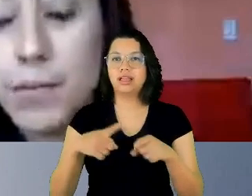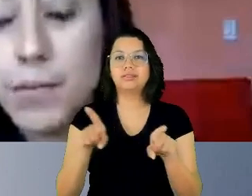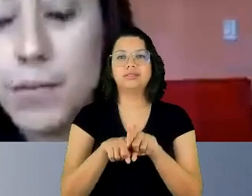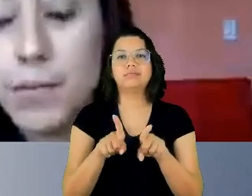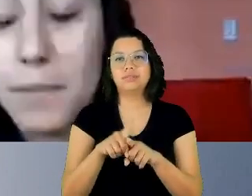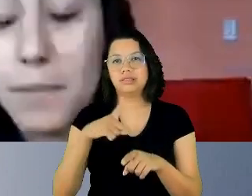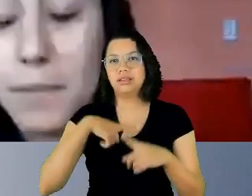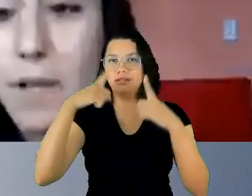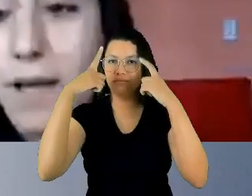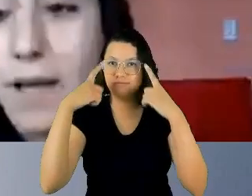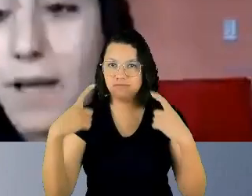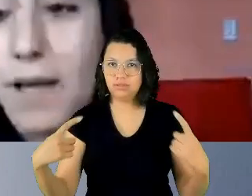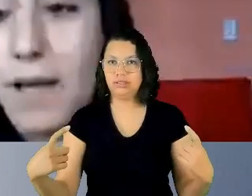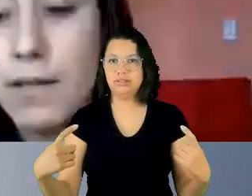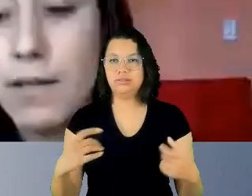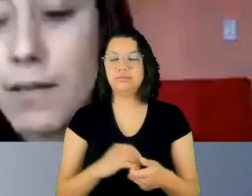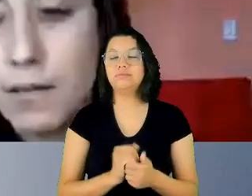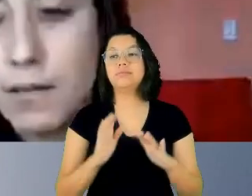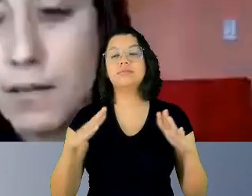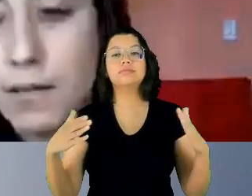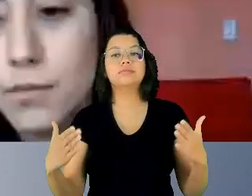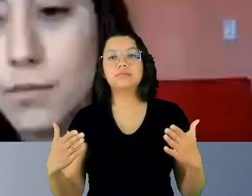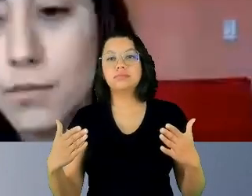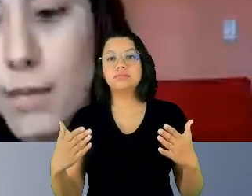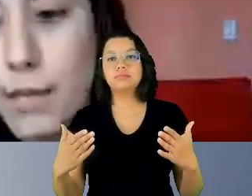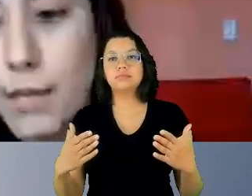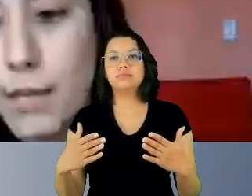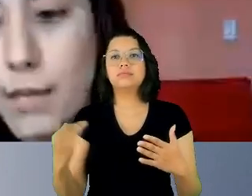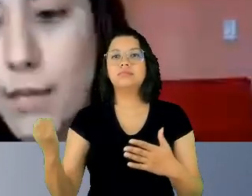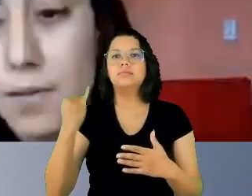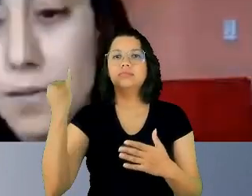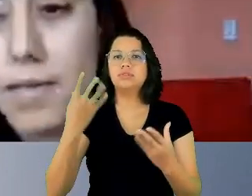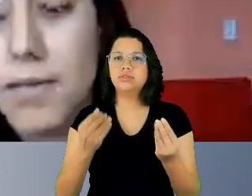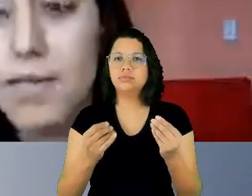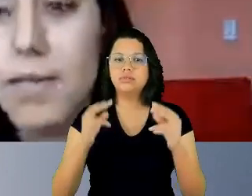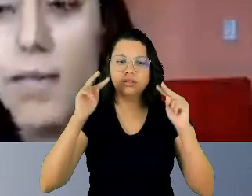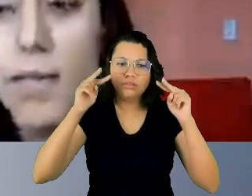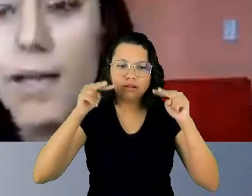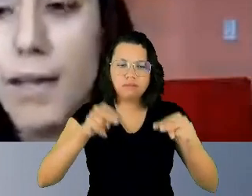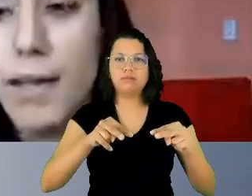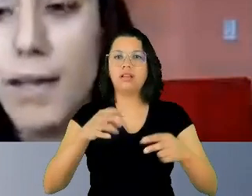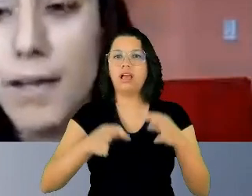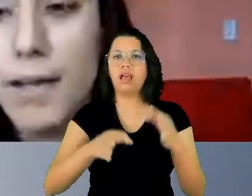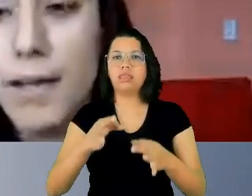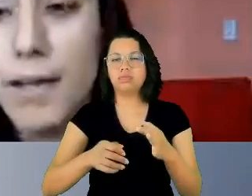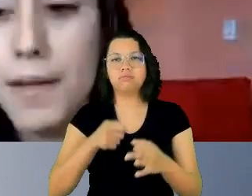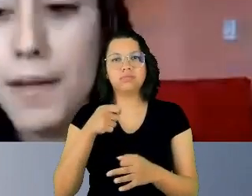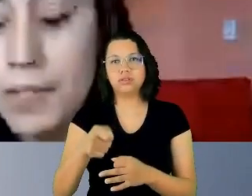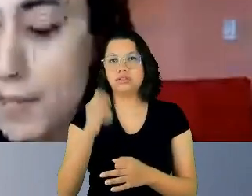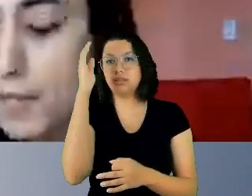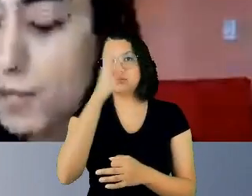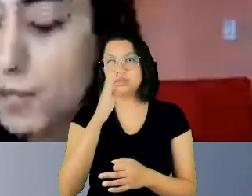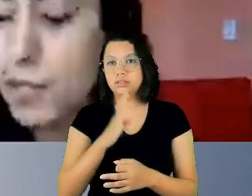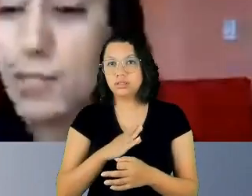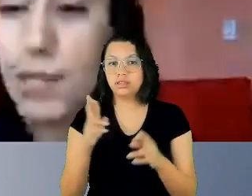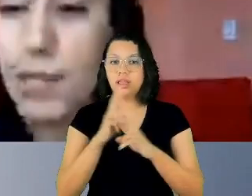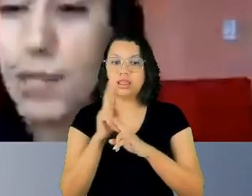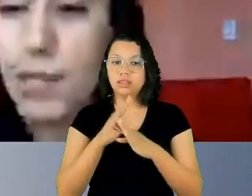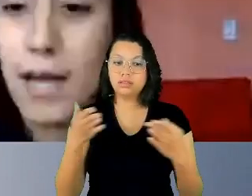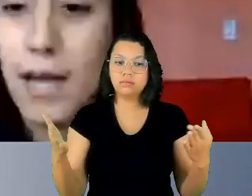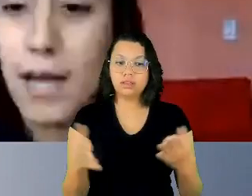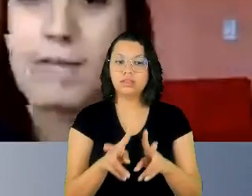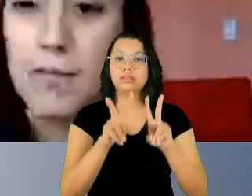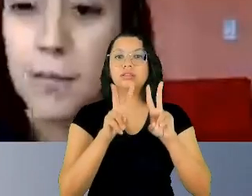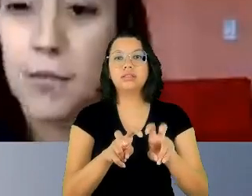fundamental esse olhar do magistrado brasileiro para esse tema. A gente entende que,